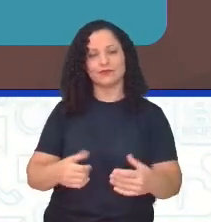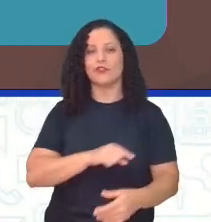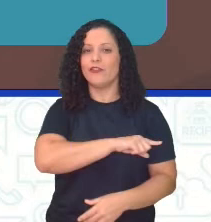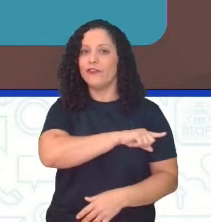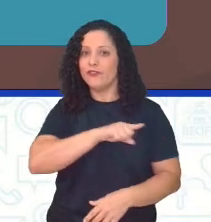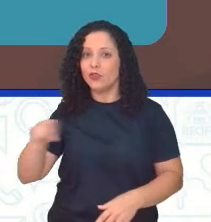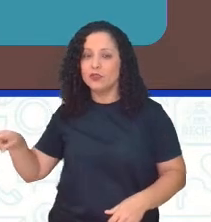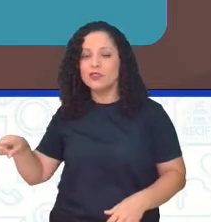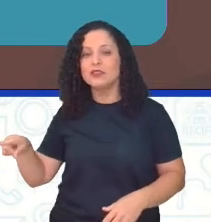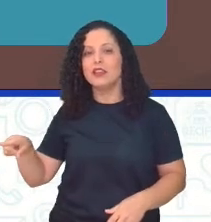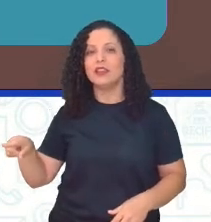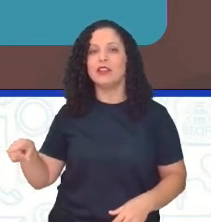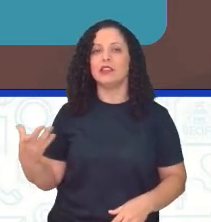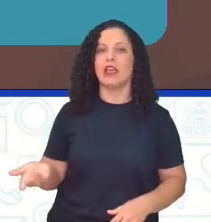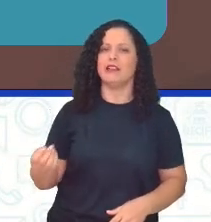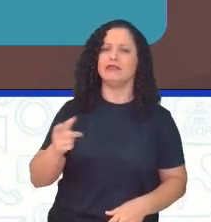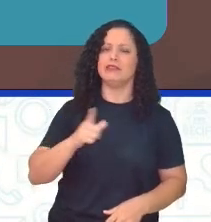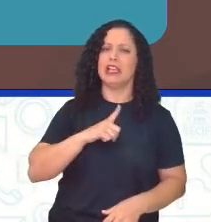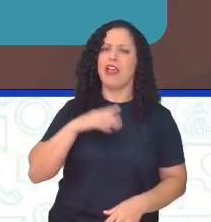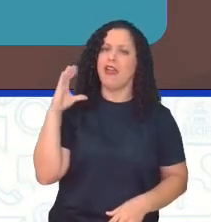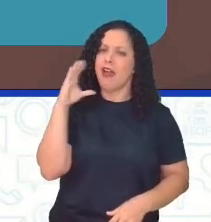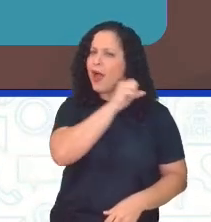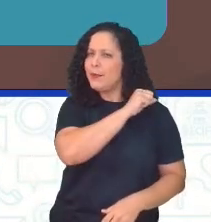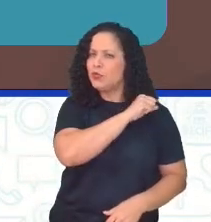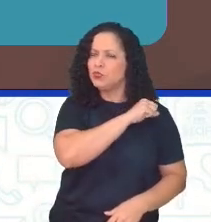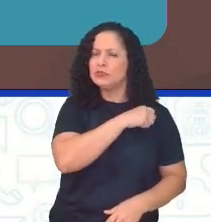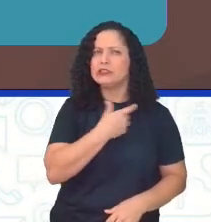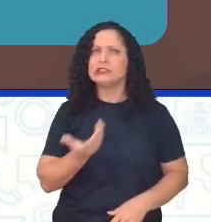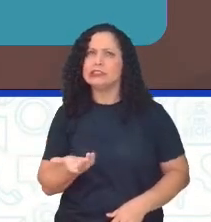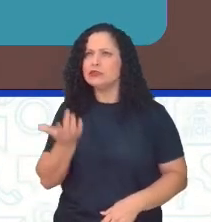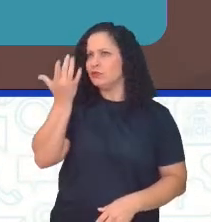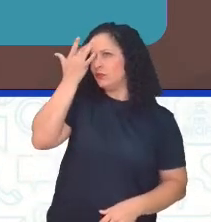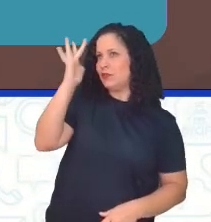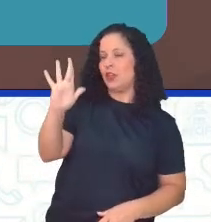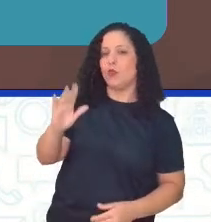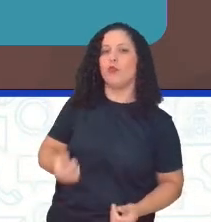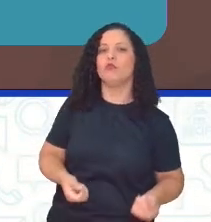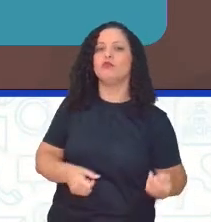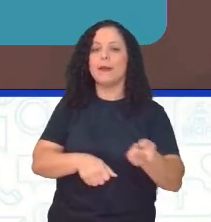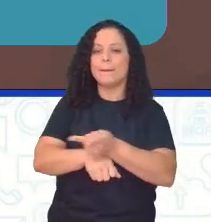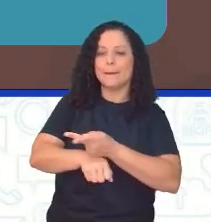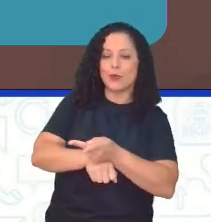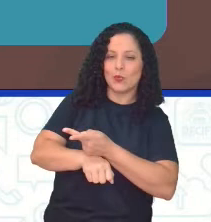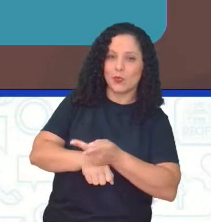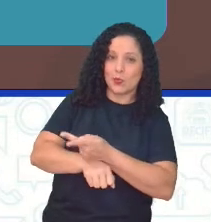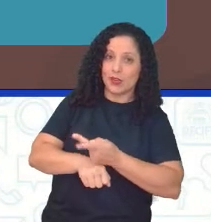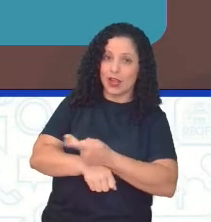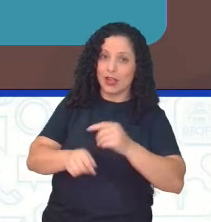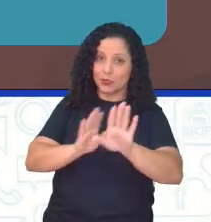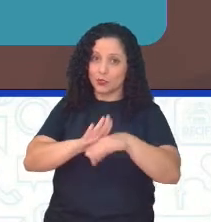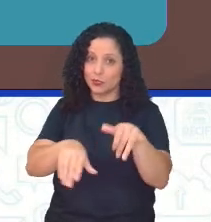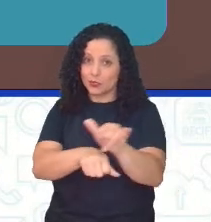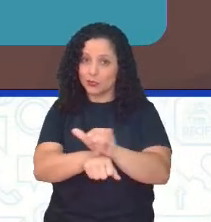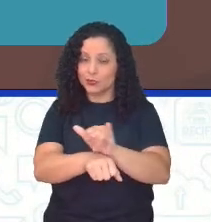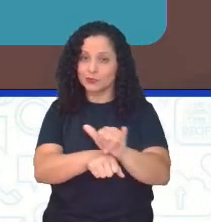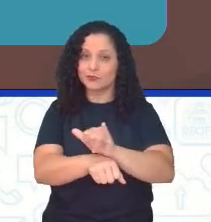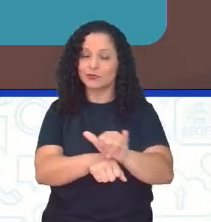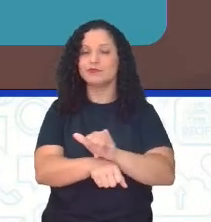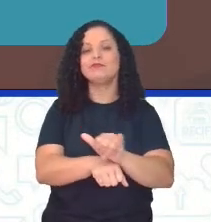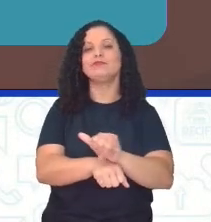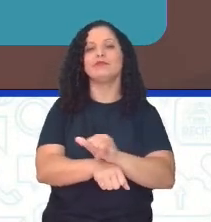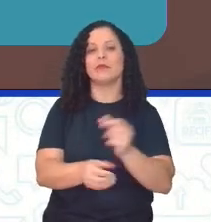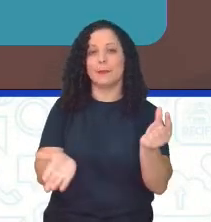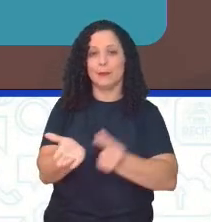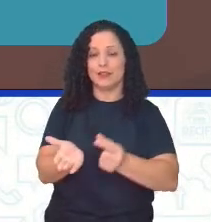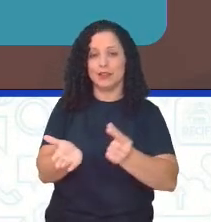se você se passa alguma coisa muito rápido, vai lá às 14 horas, acontecem as reprises no